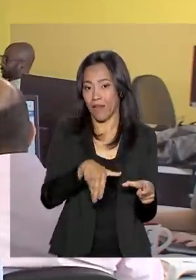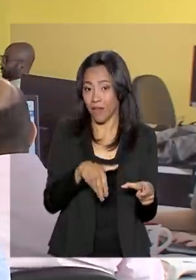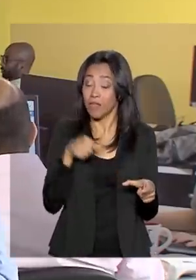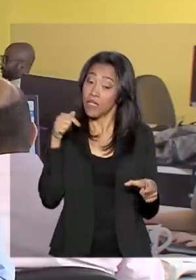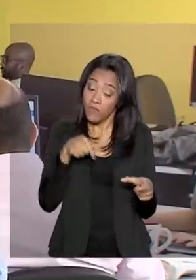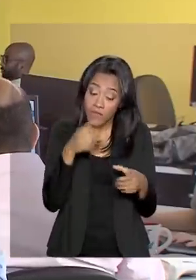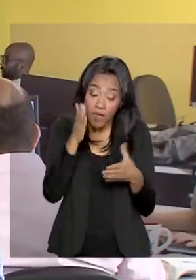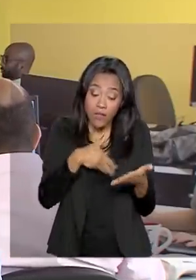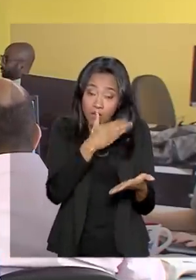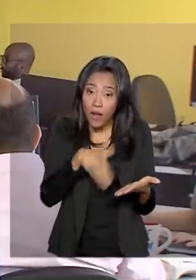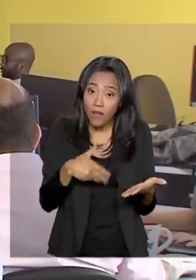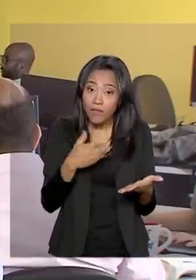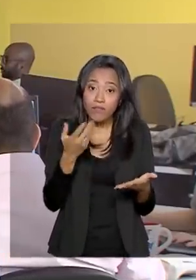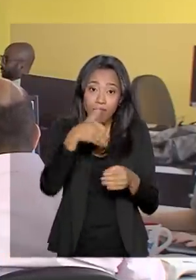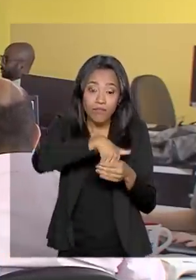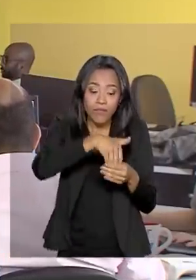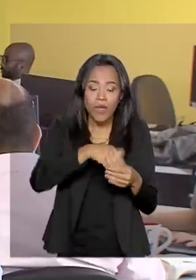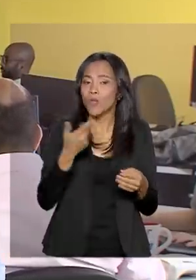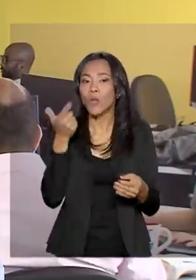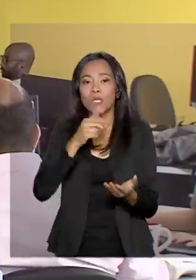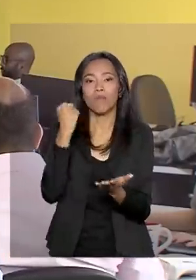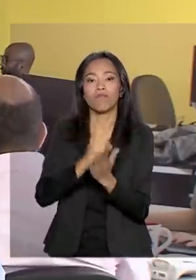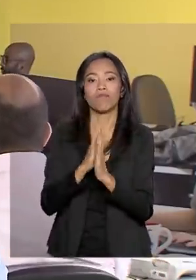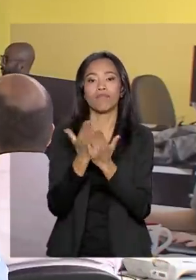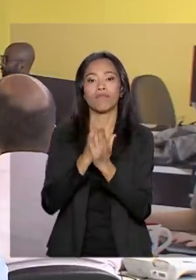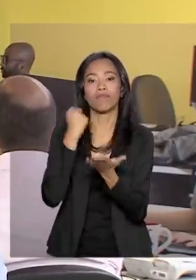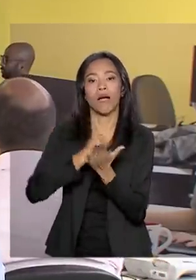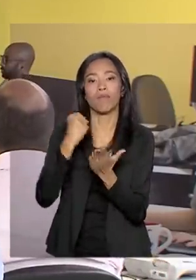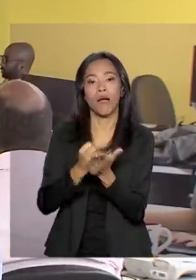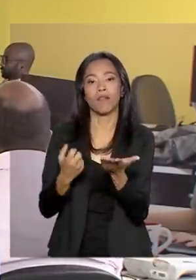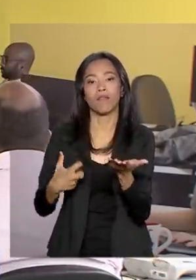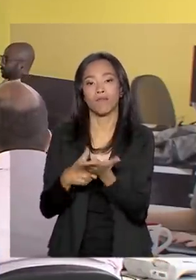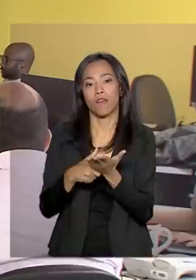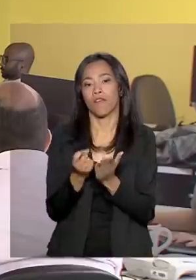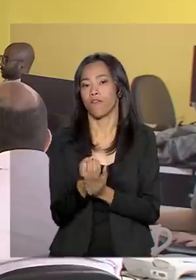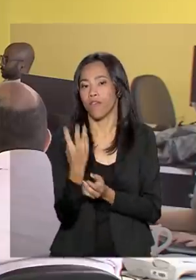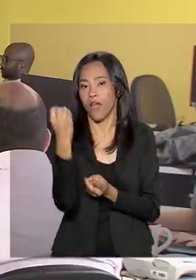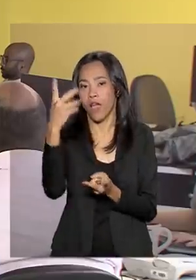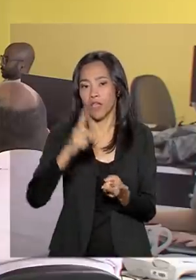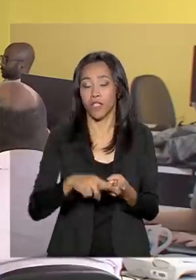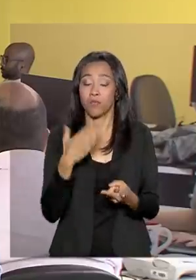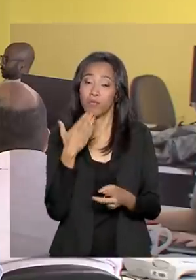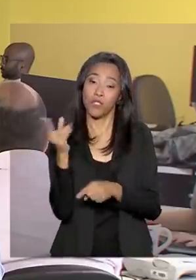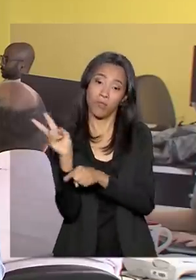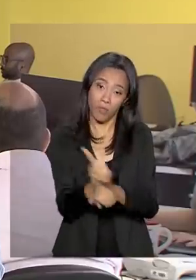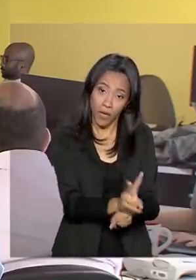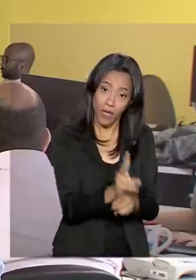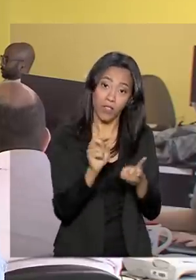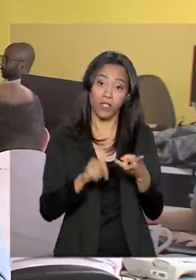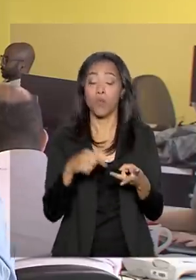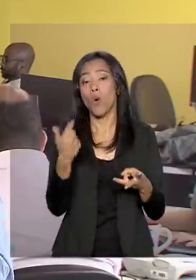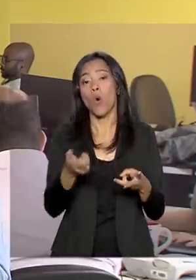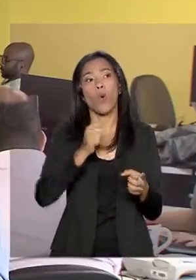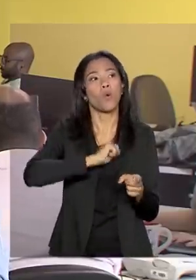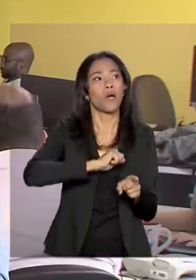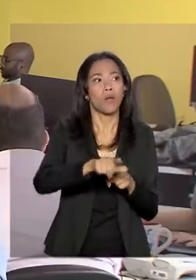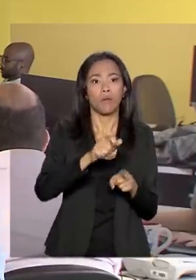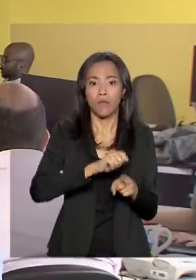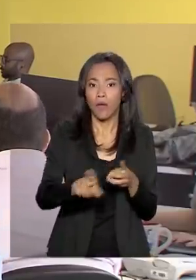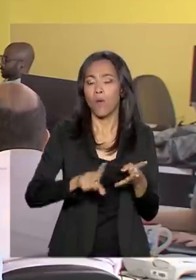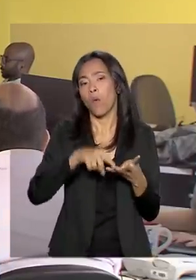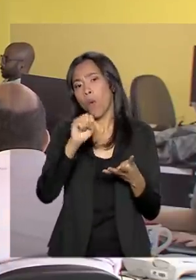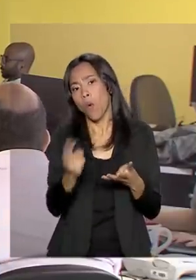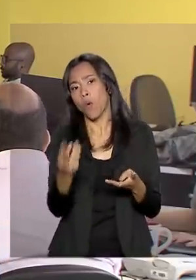cancelado, não é possível obter passaporte, carteira de identidade, tomar empréstimo ou estabelecimento mantido pelo governo ou receber